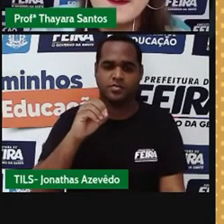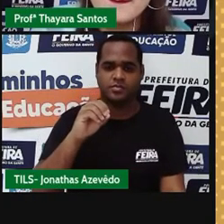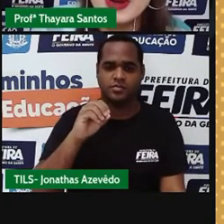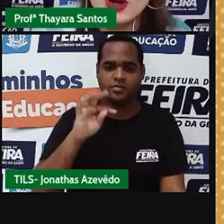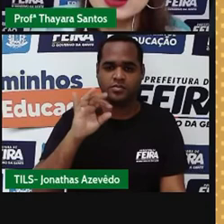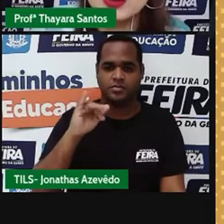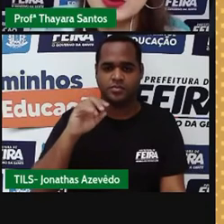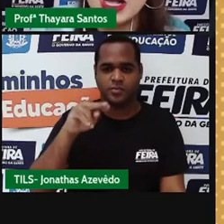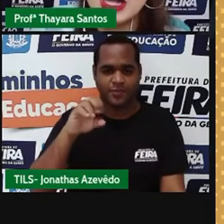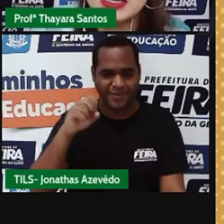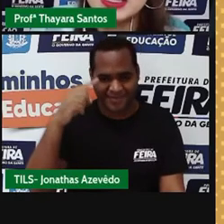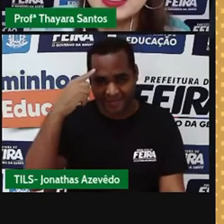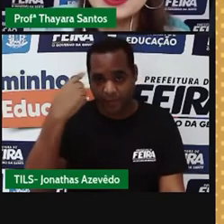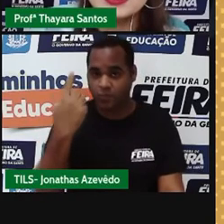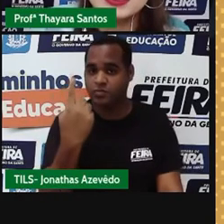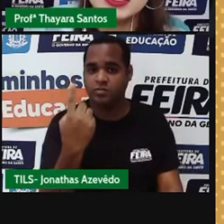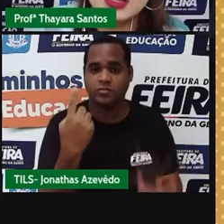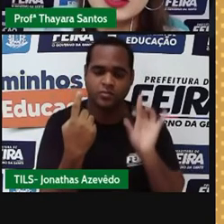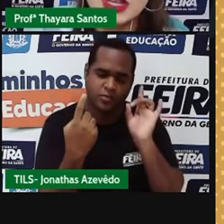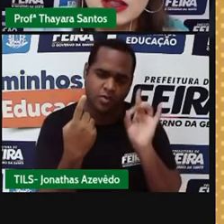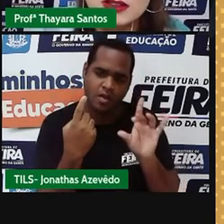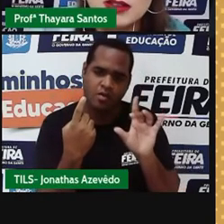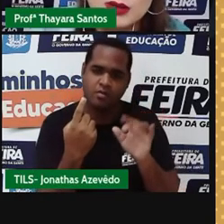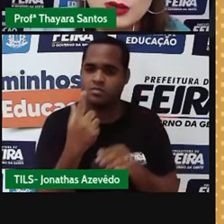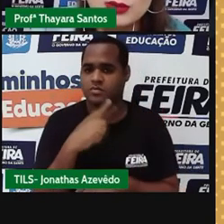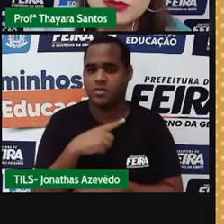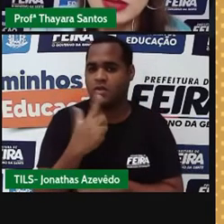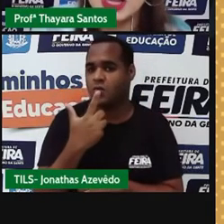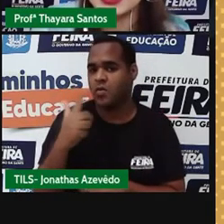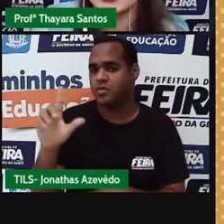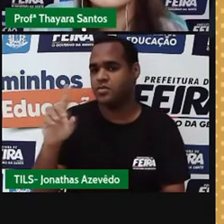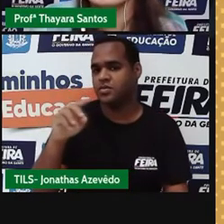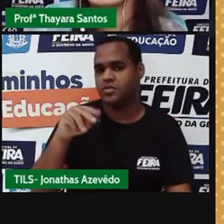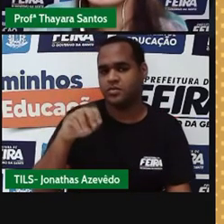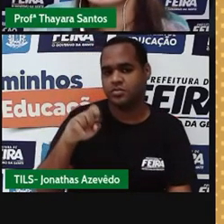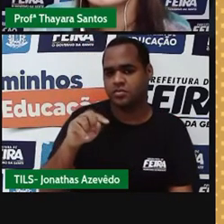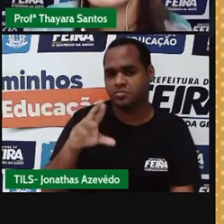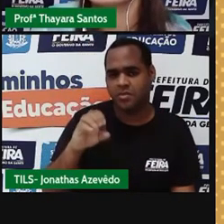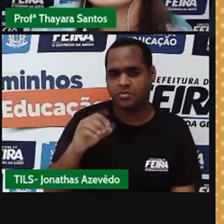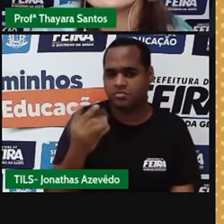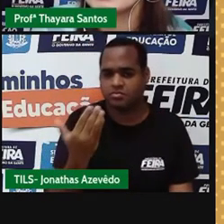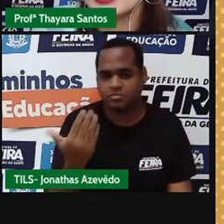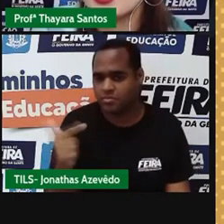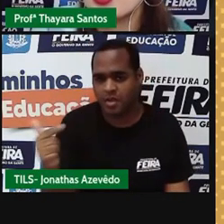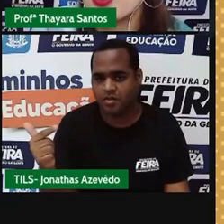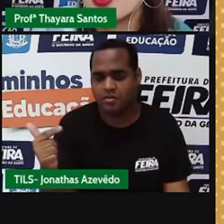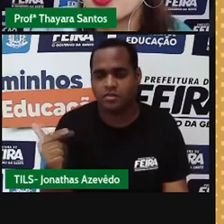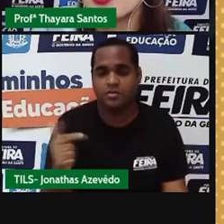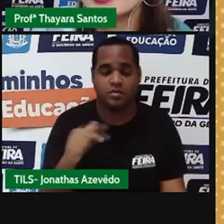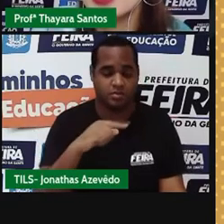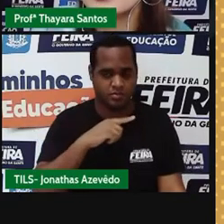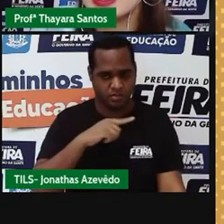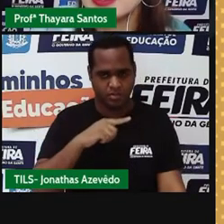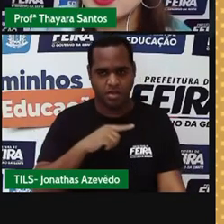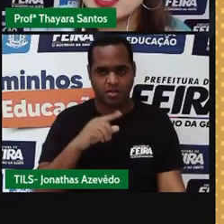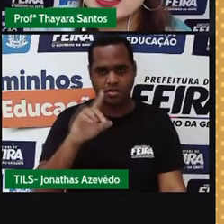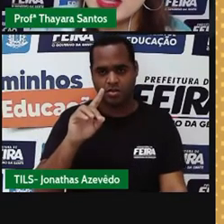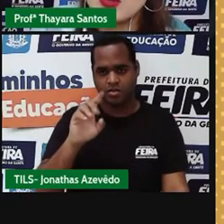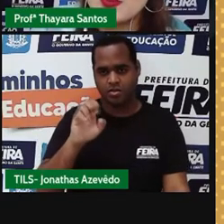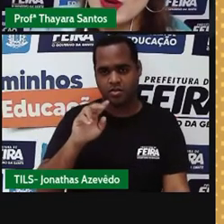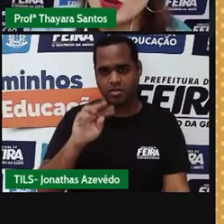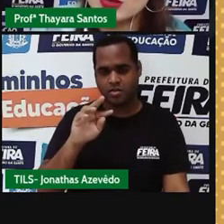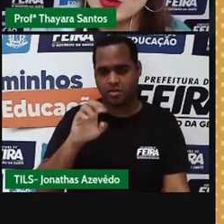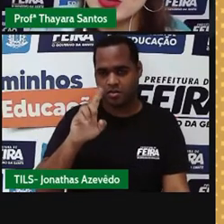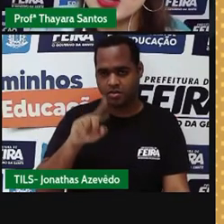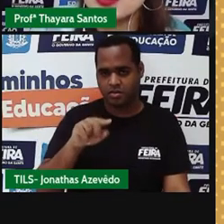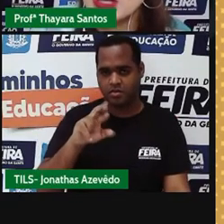próton ali e não tem nêutron aqui. A gente tem o deutério, que tem